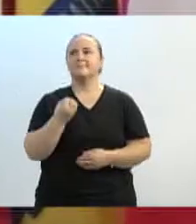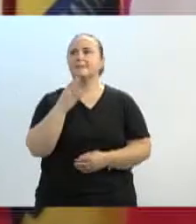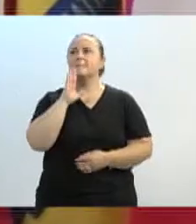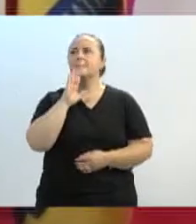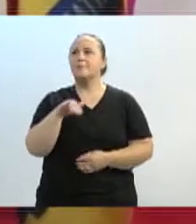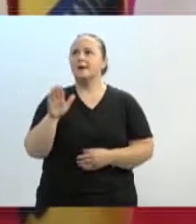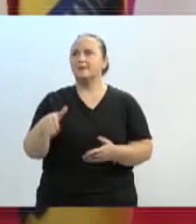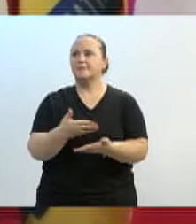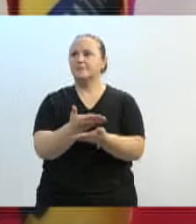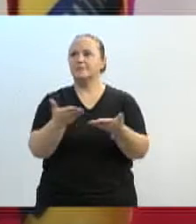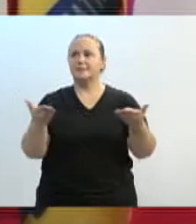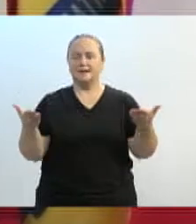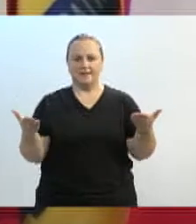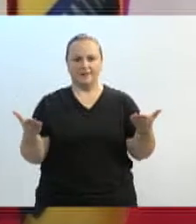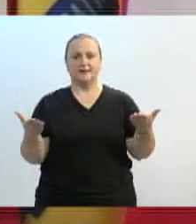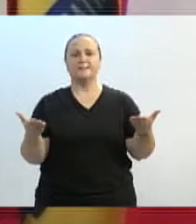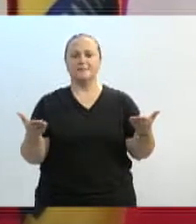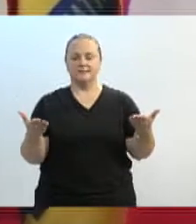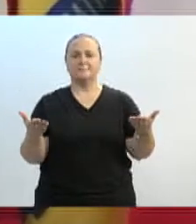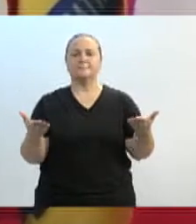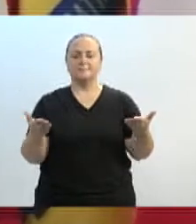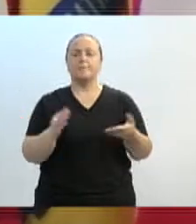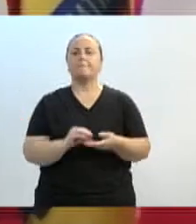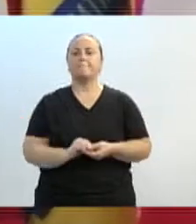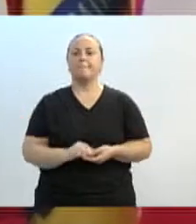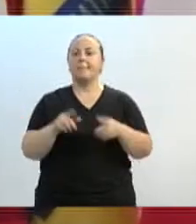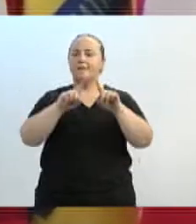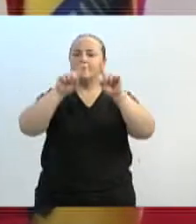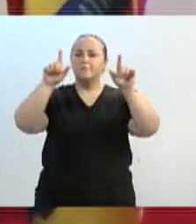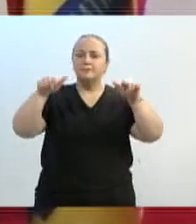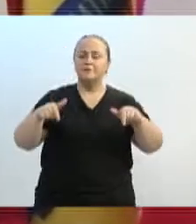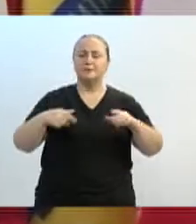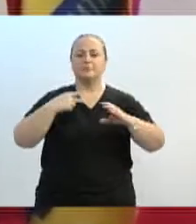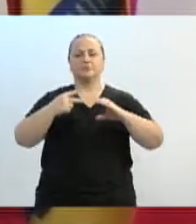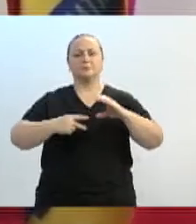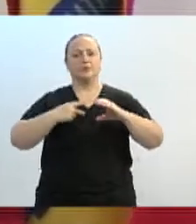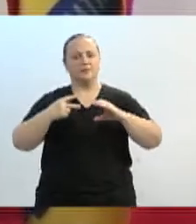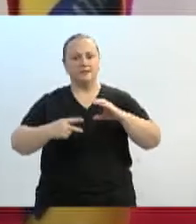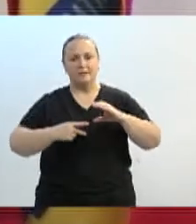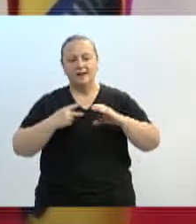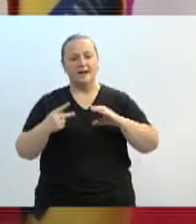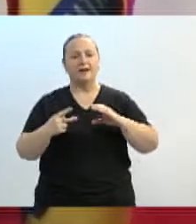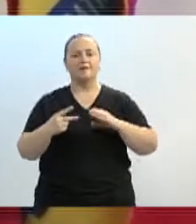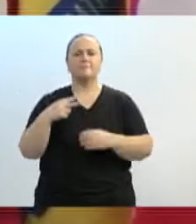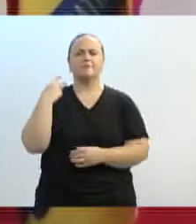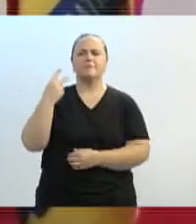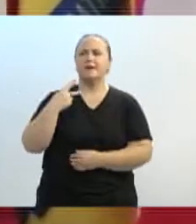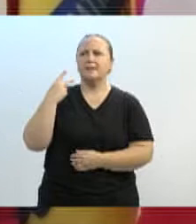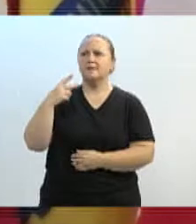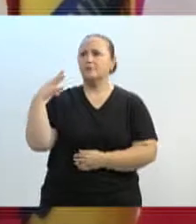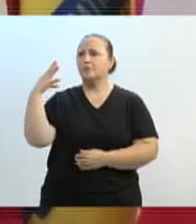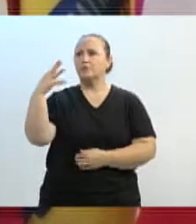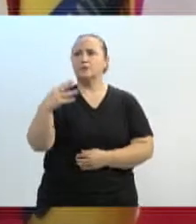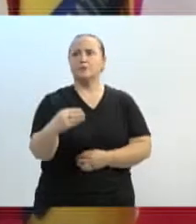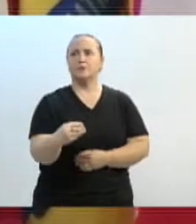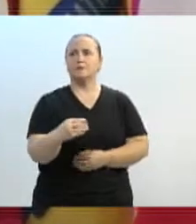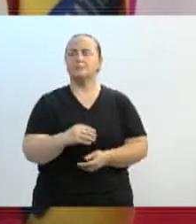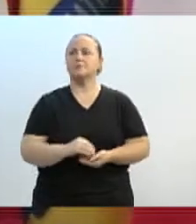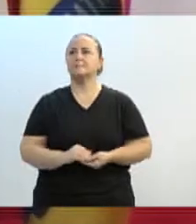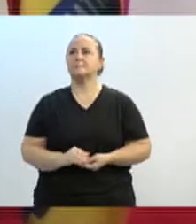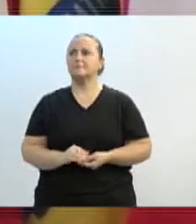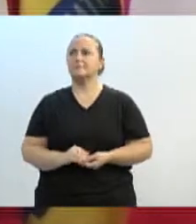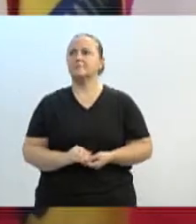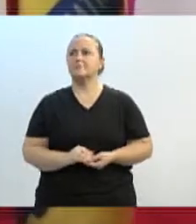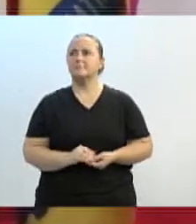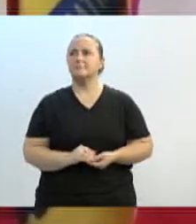vereadores, senhoras vereadoras, aos funcionários da Câmara e todos os que nos... Não, se